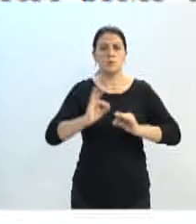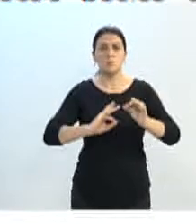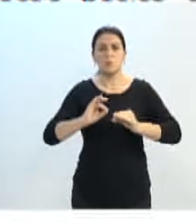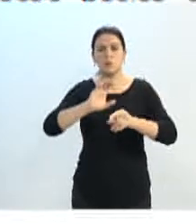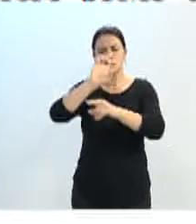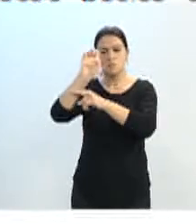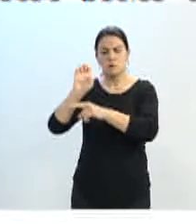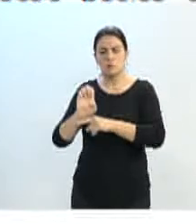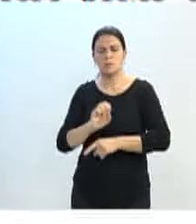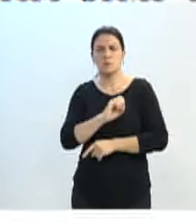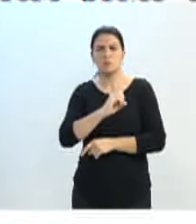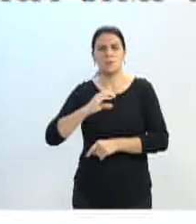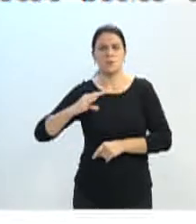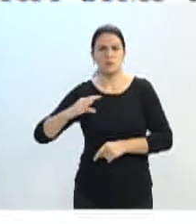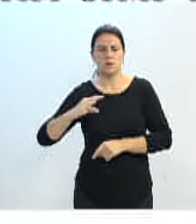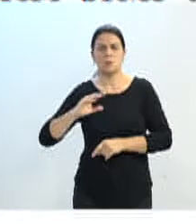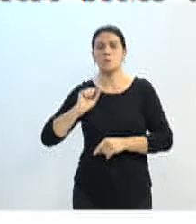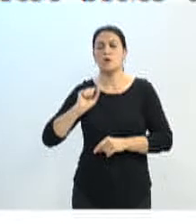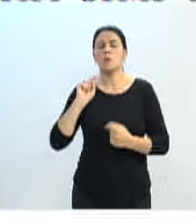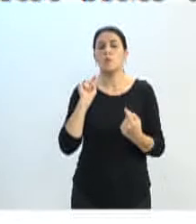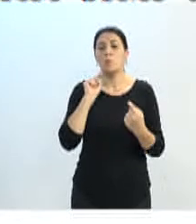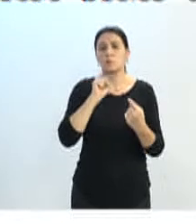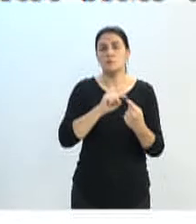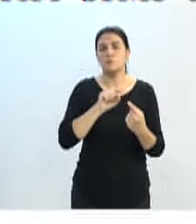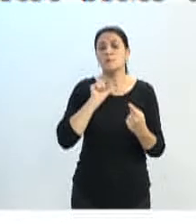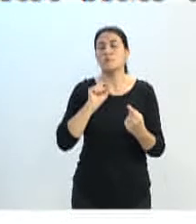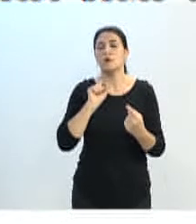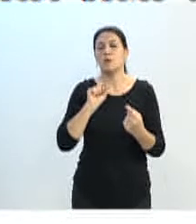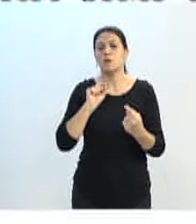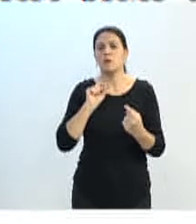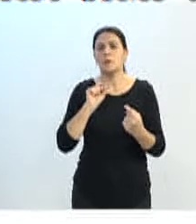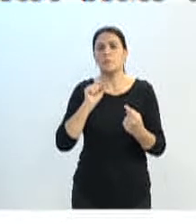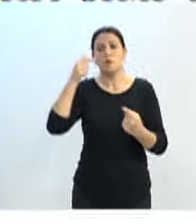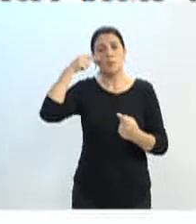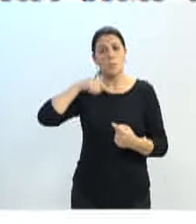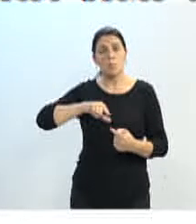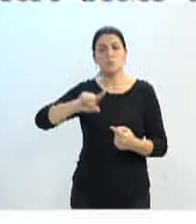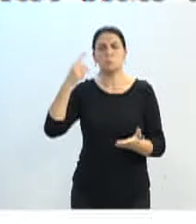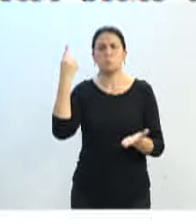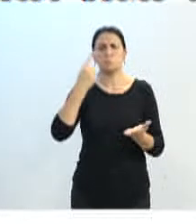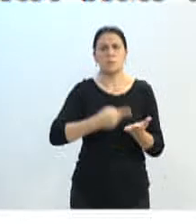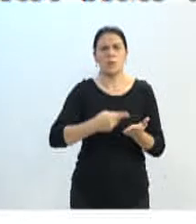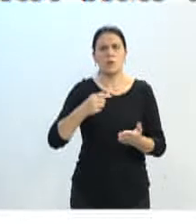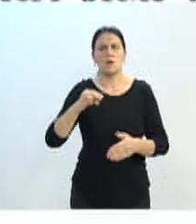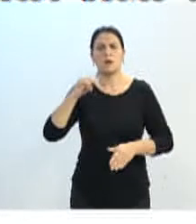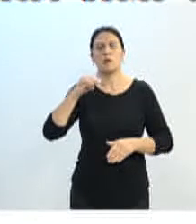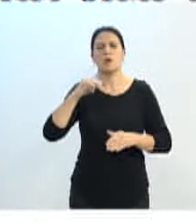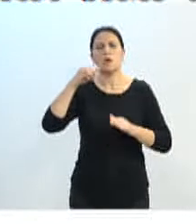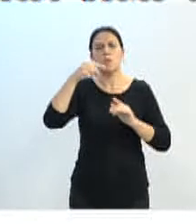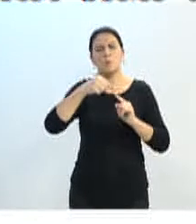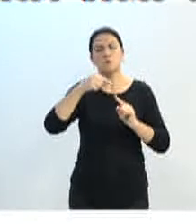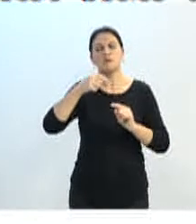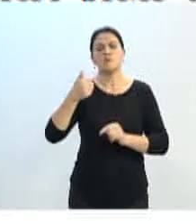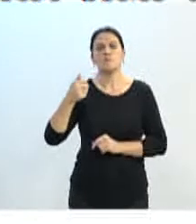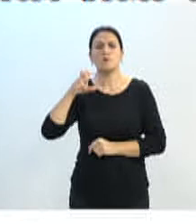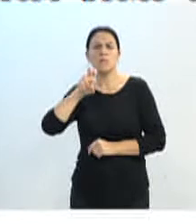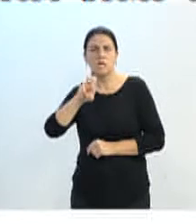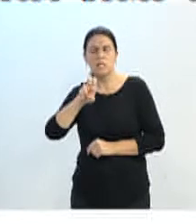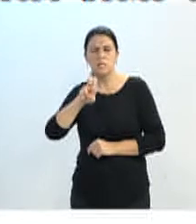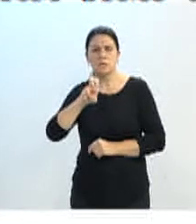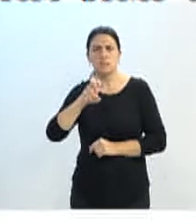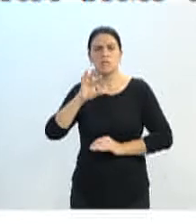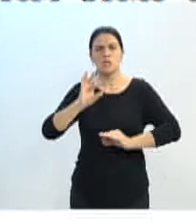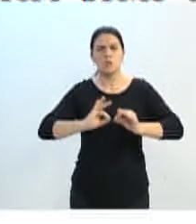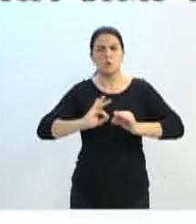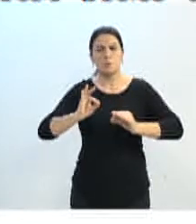Catarina. Então, existe um objetivo maior, que é o cumprimento da meta 15 do Plano de Educação